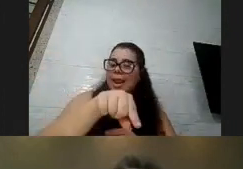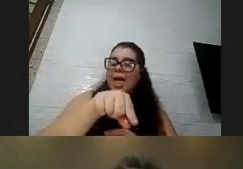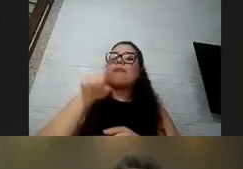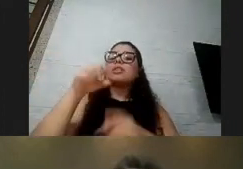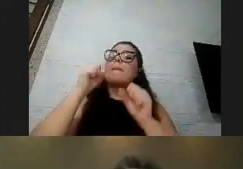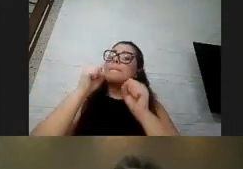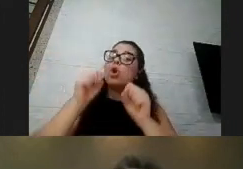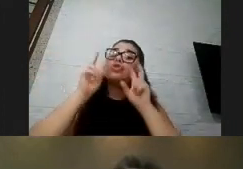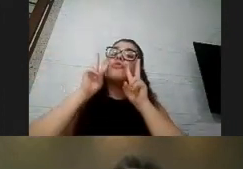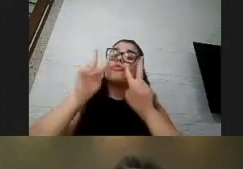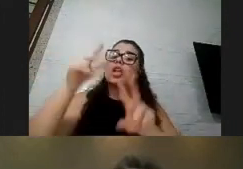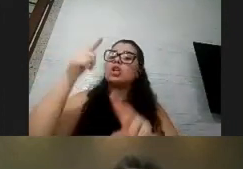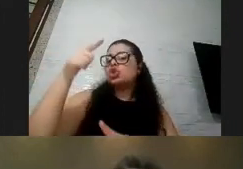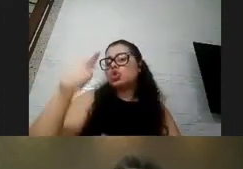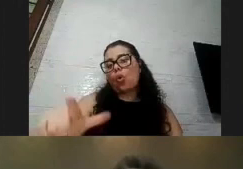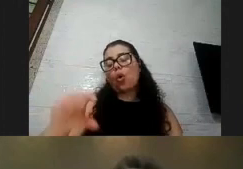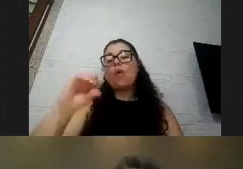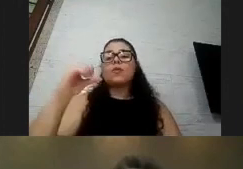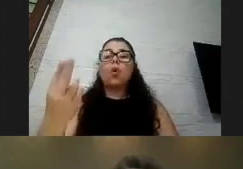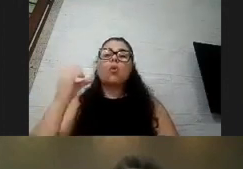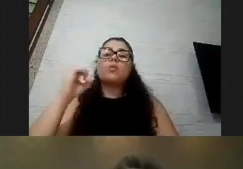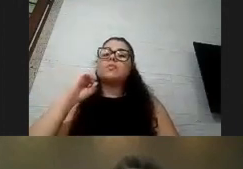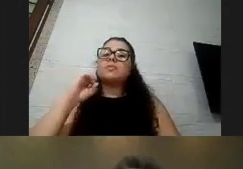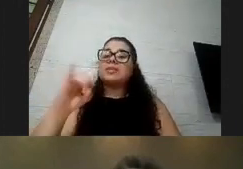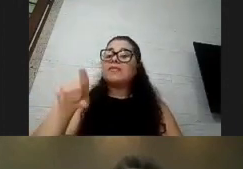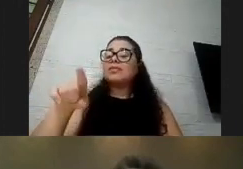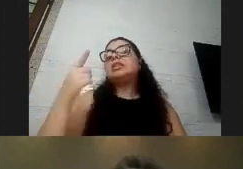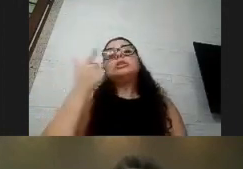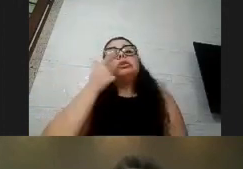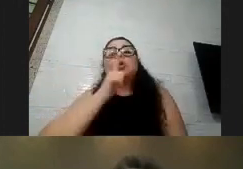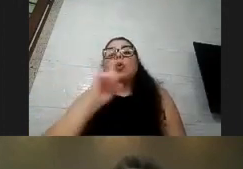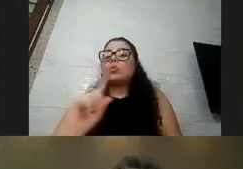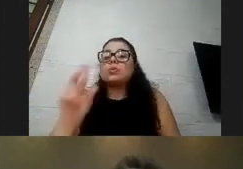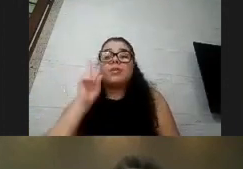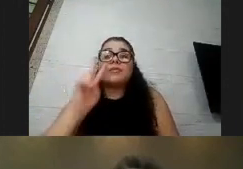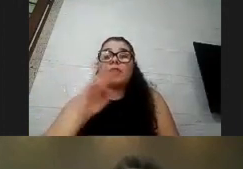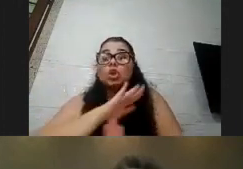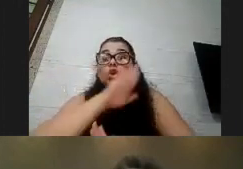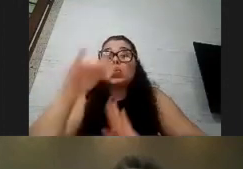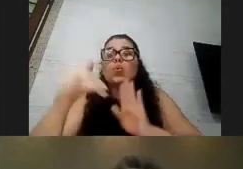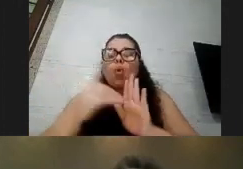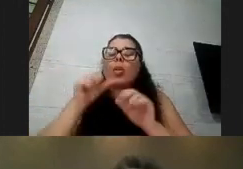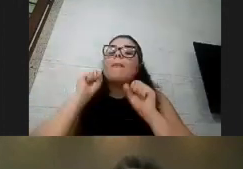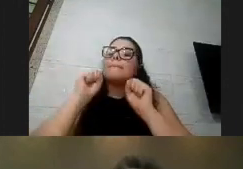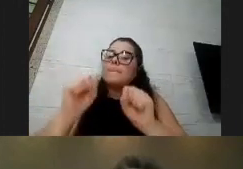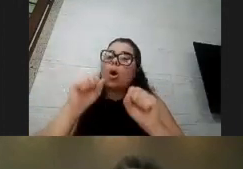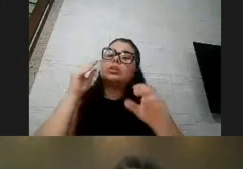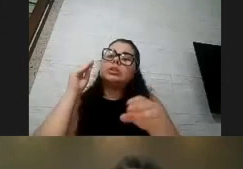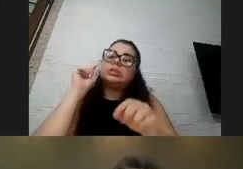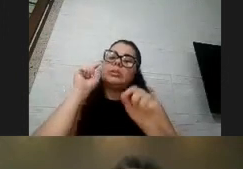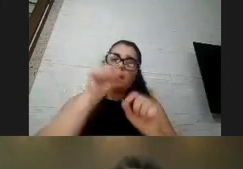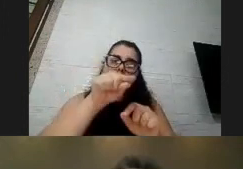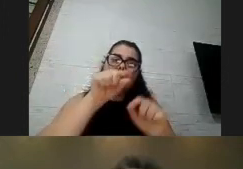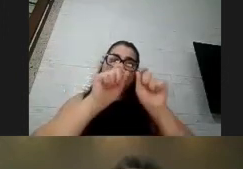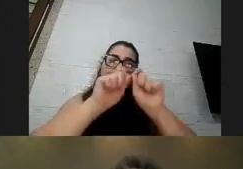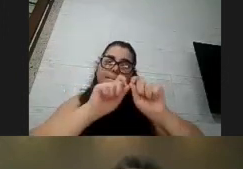ou quem não conseguiu assistir ao vivo ou perdeu a primeira parte ou caiu no meio do encontro se alguém tiver dificuldade pra